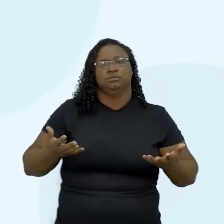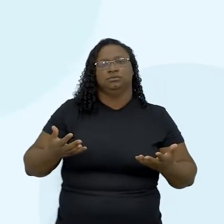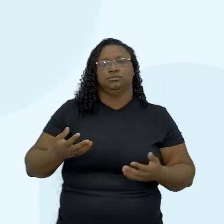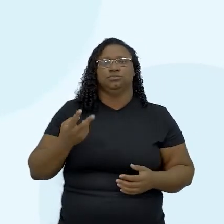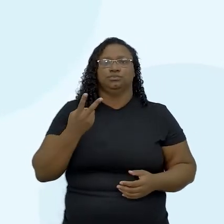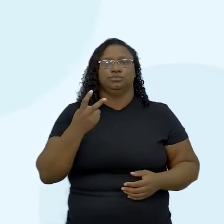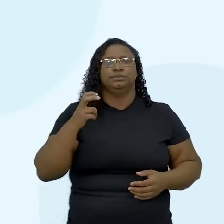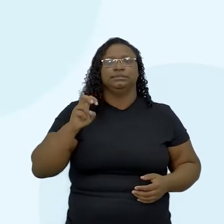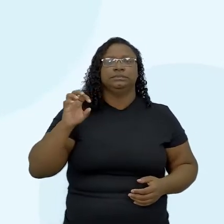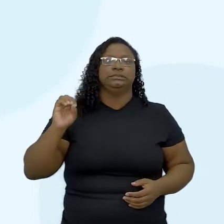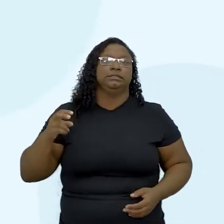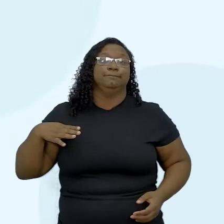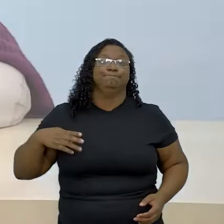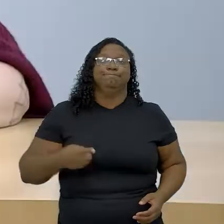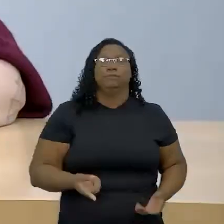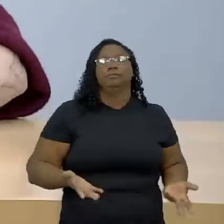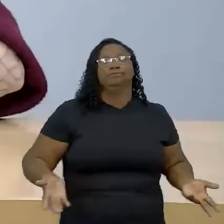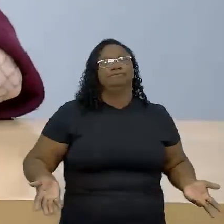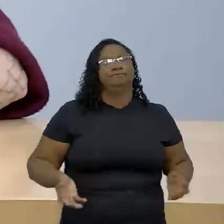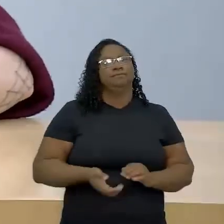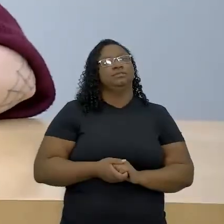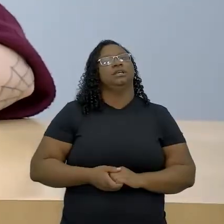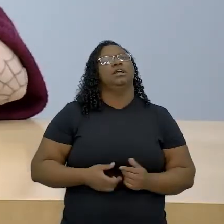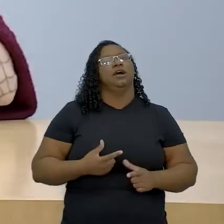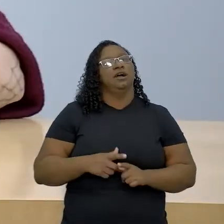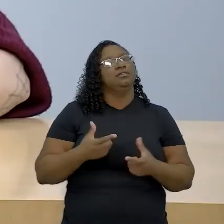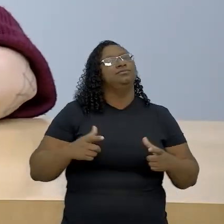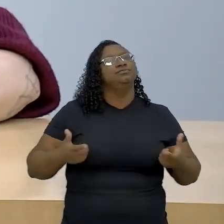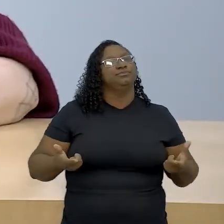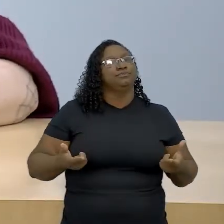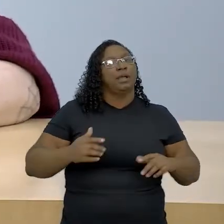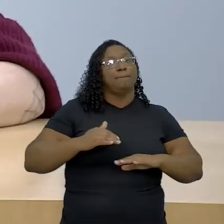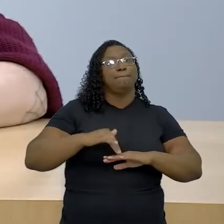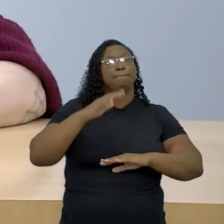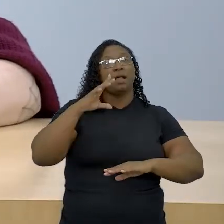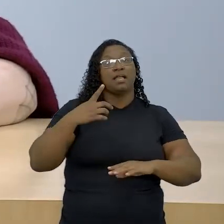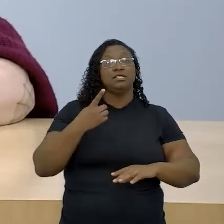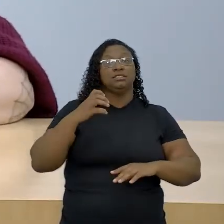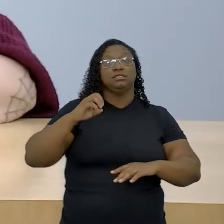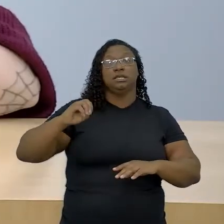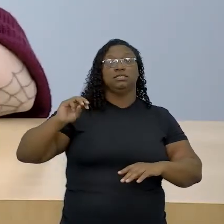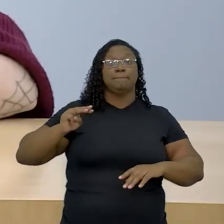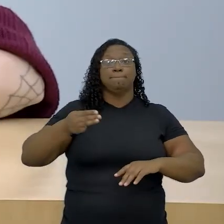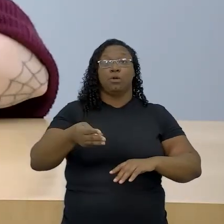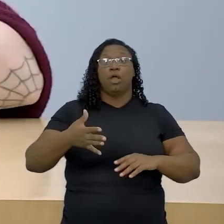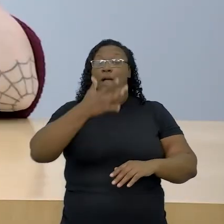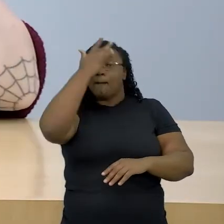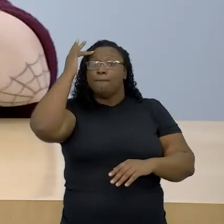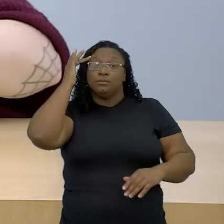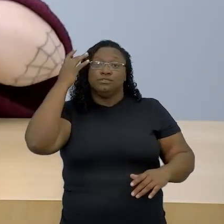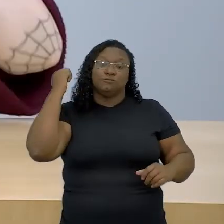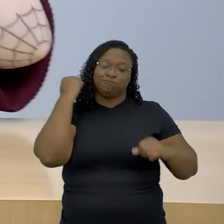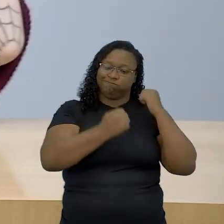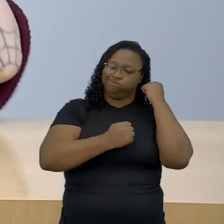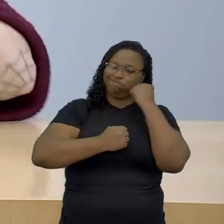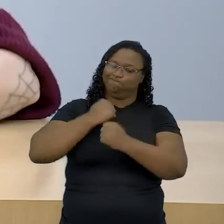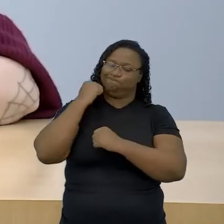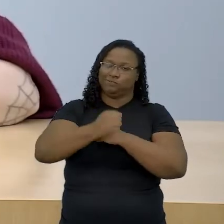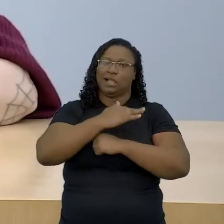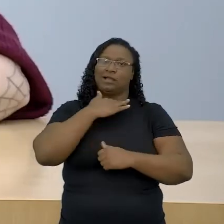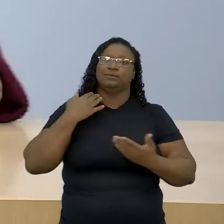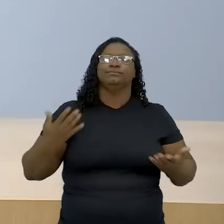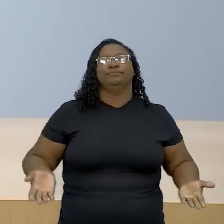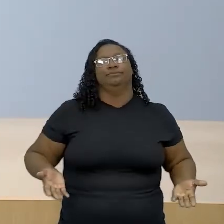250 mil. Então, só aí a gente tem mais de 10 milhões de pessoas assassinadas por uma política de